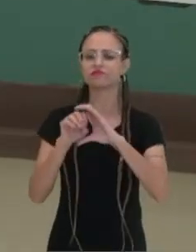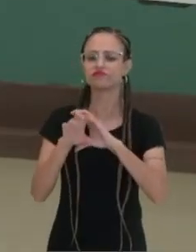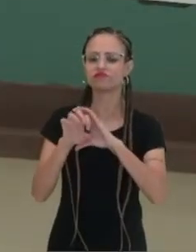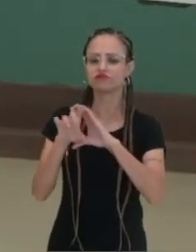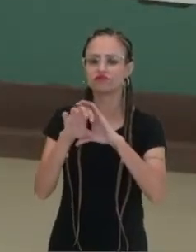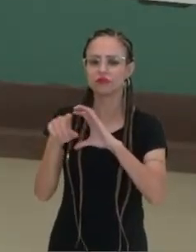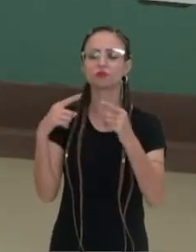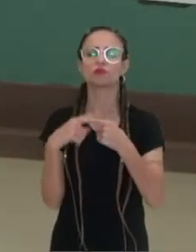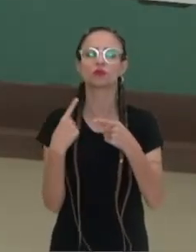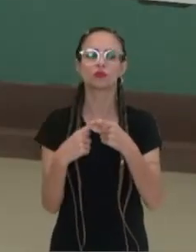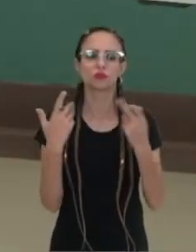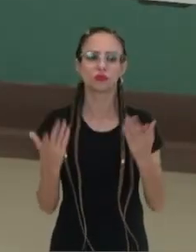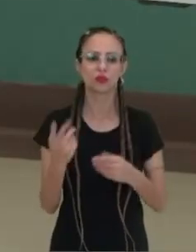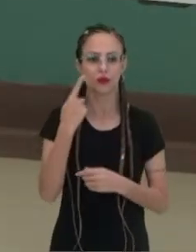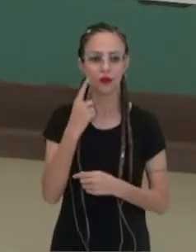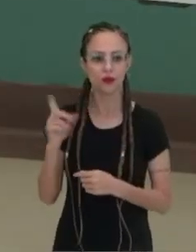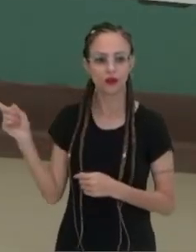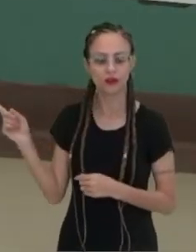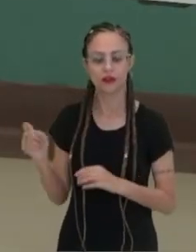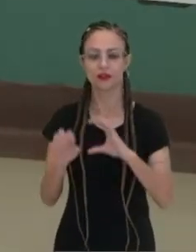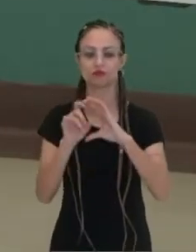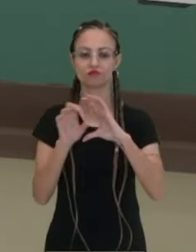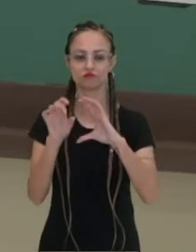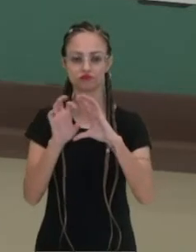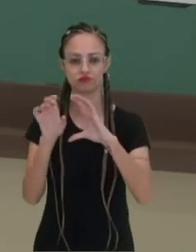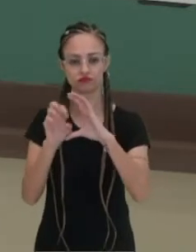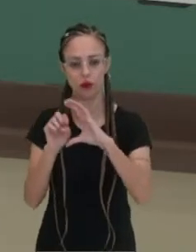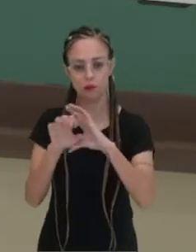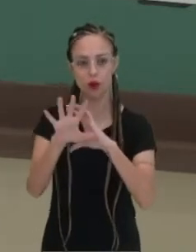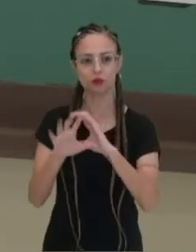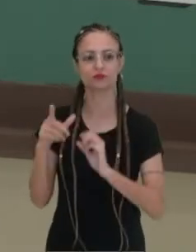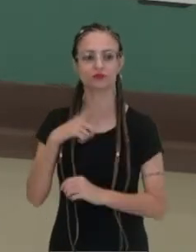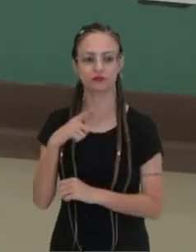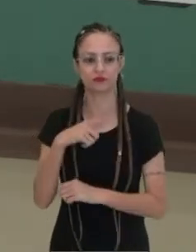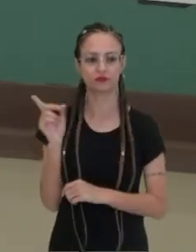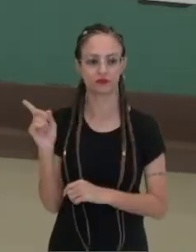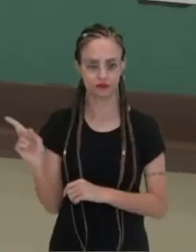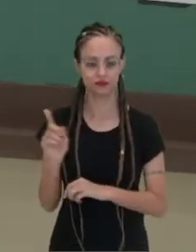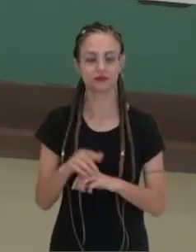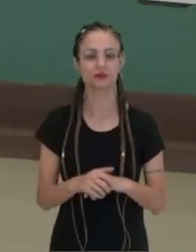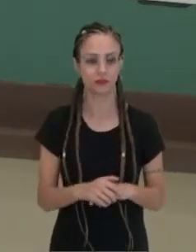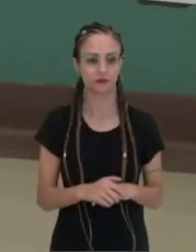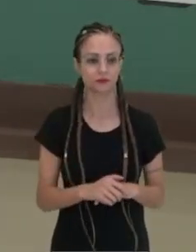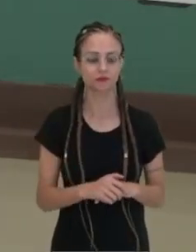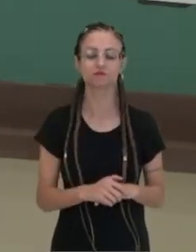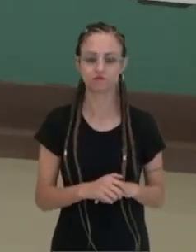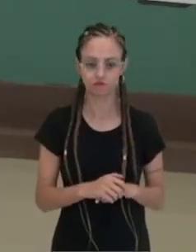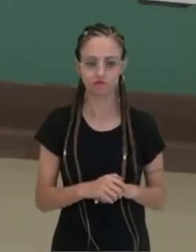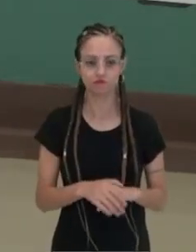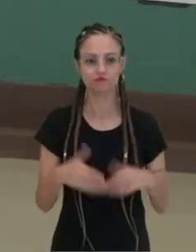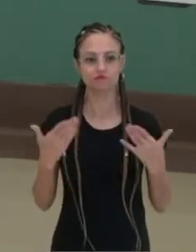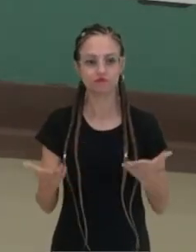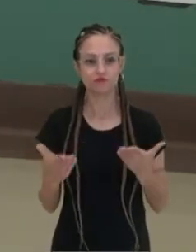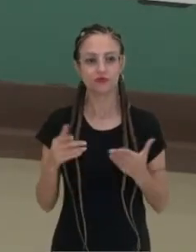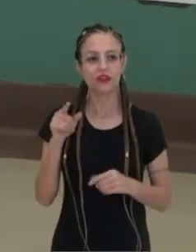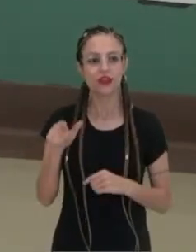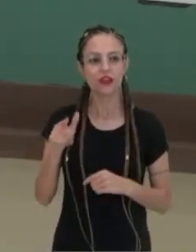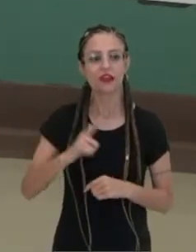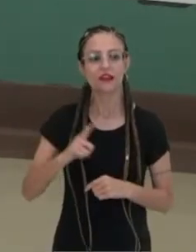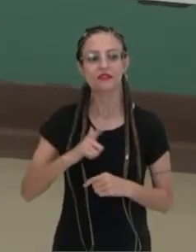será, né? Então, olha aqui a luminosidade que proporciona este animal, né? Aparelho